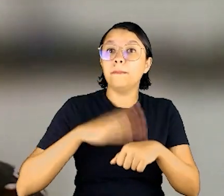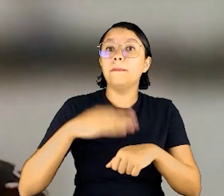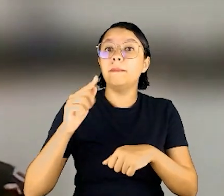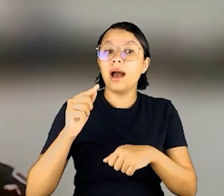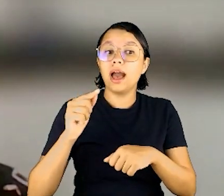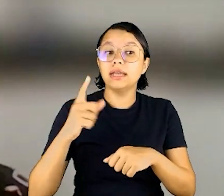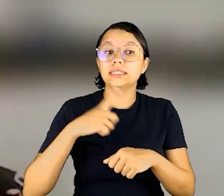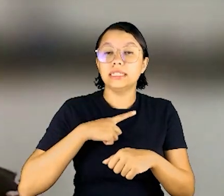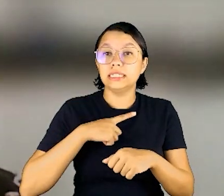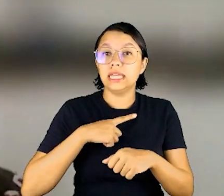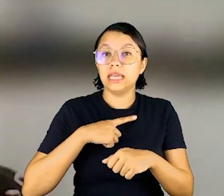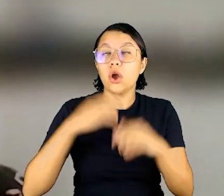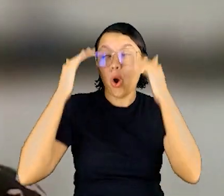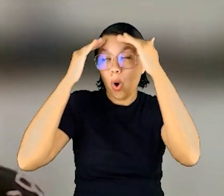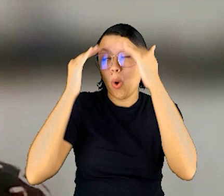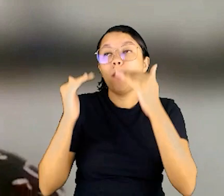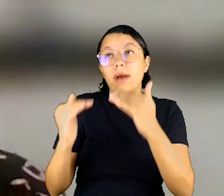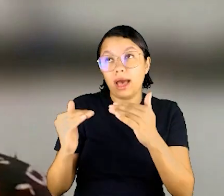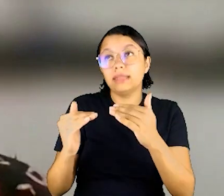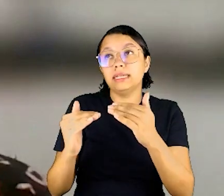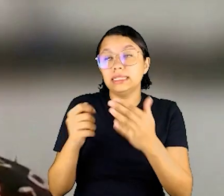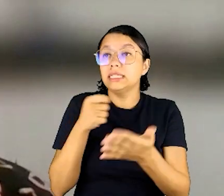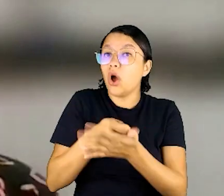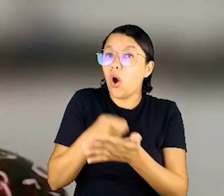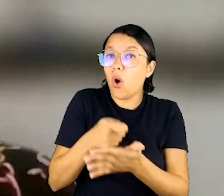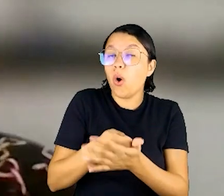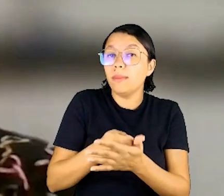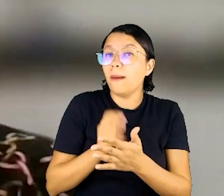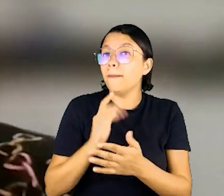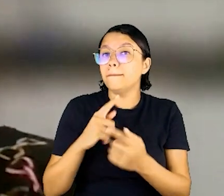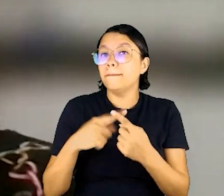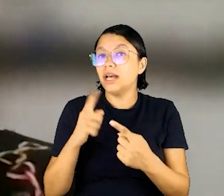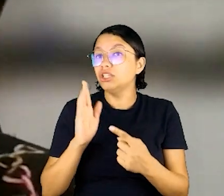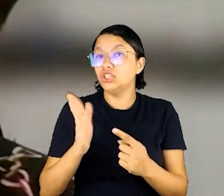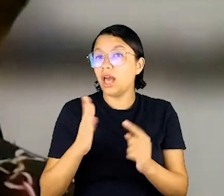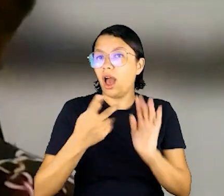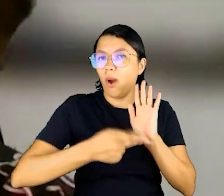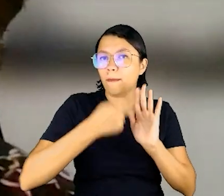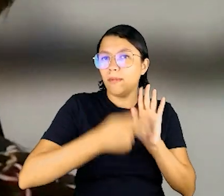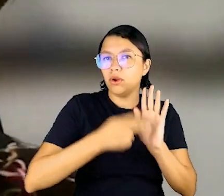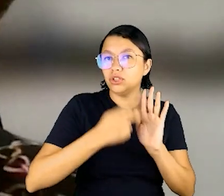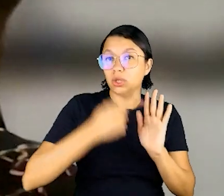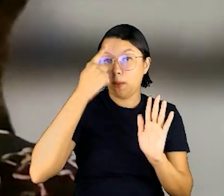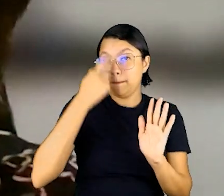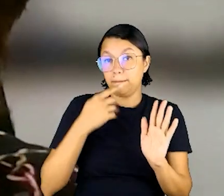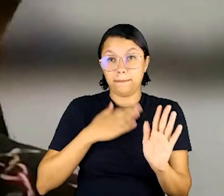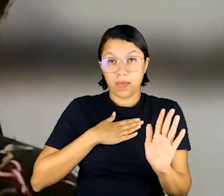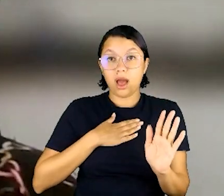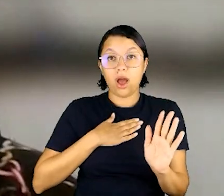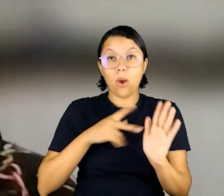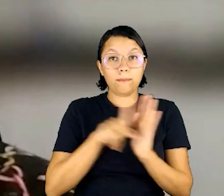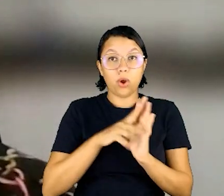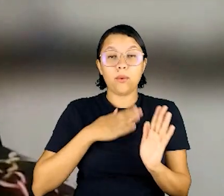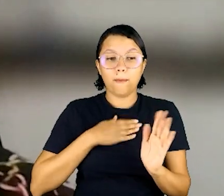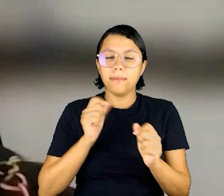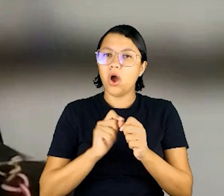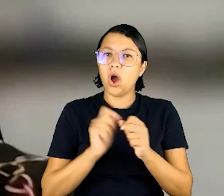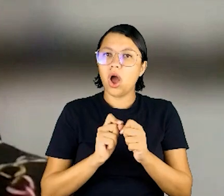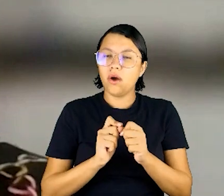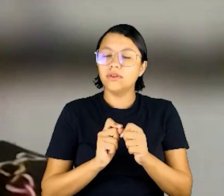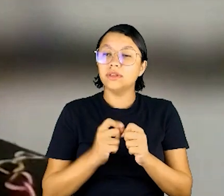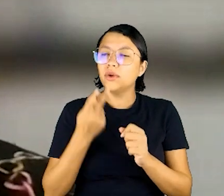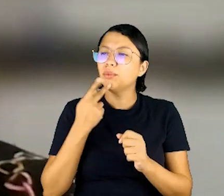gente ter esse cumprimento, cumprir essa obrigação, né? Já era um projeto até meu, pessoal, de fazer. E